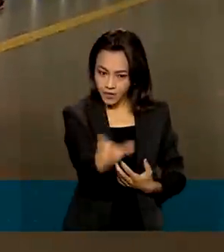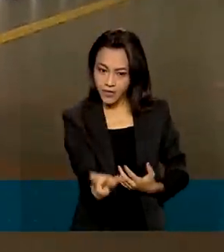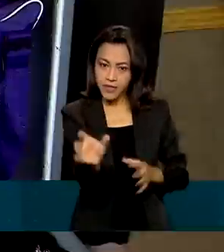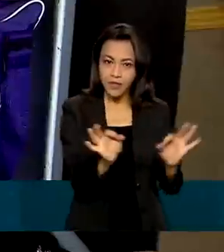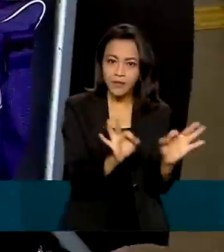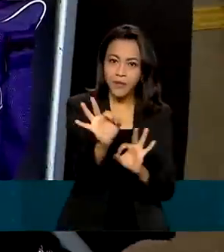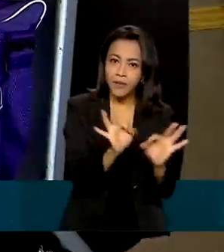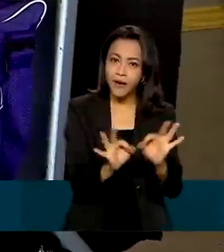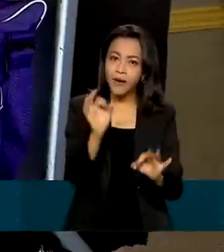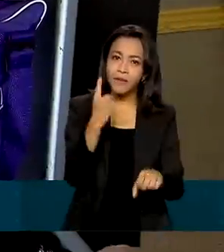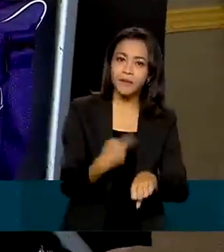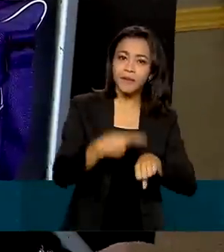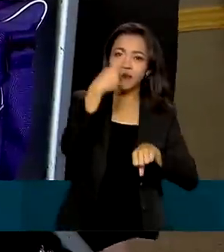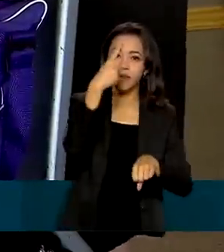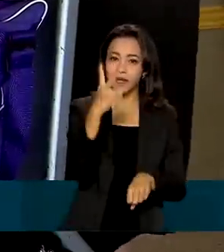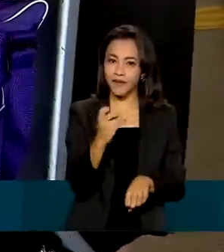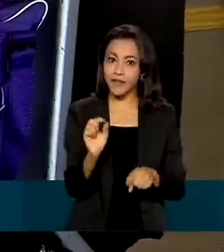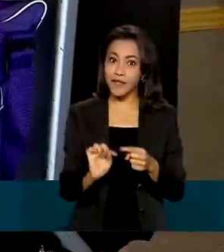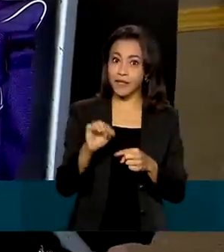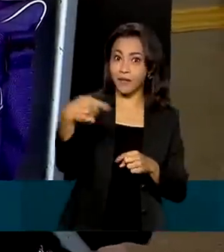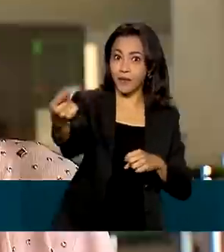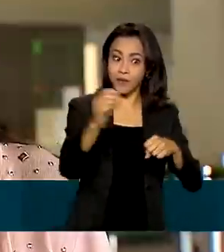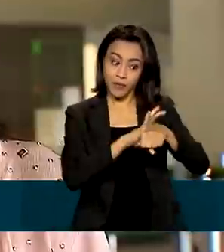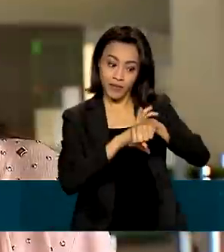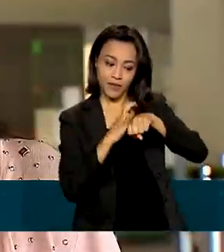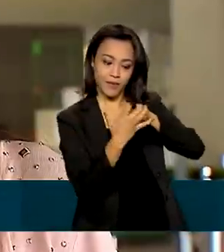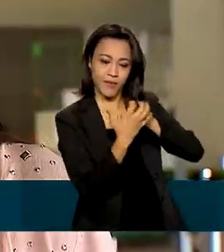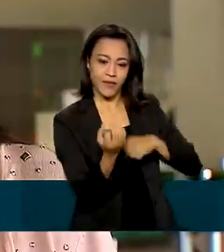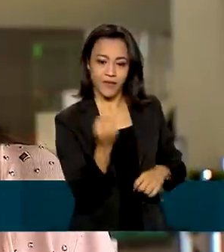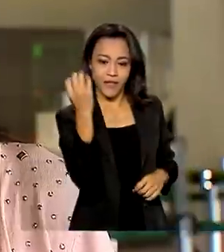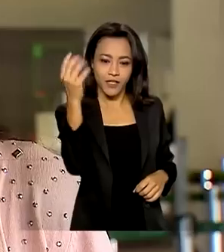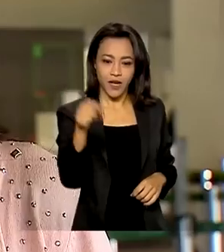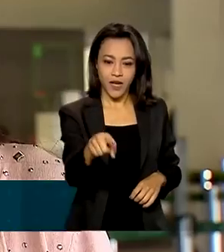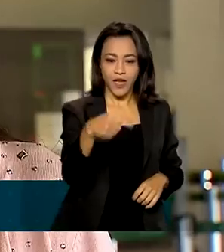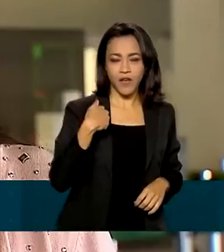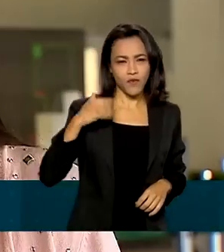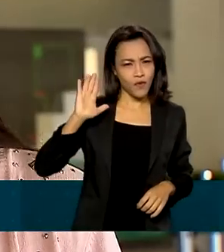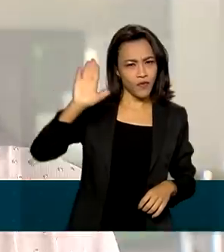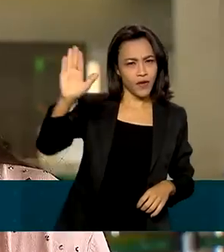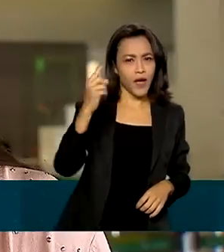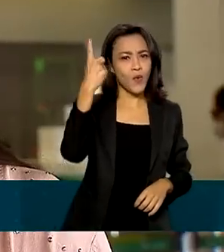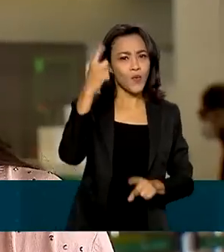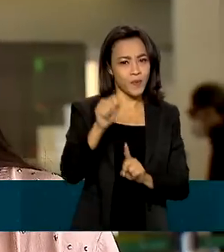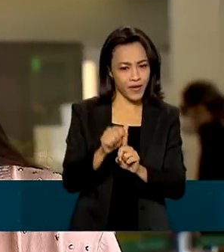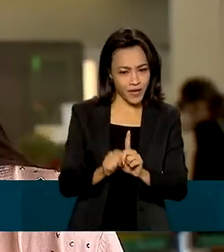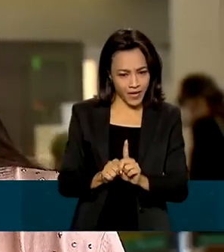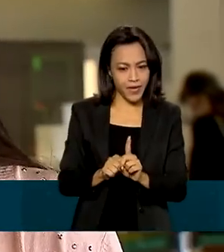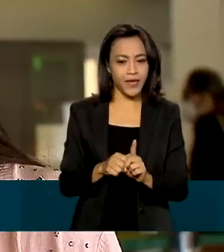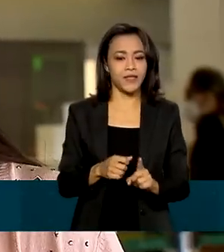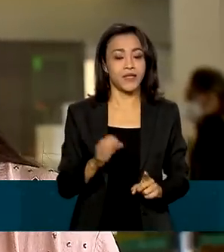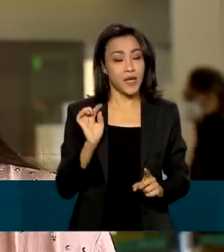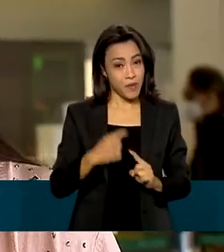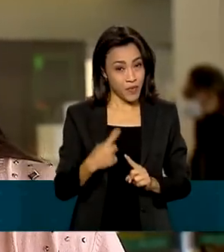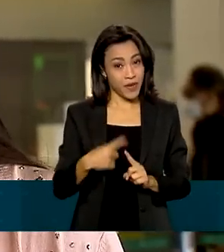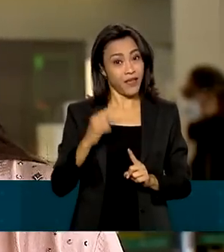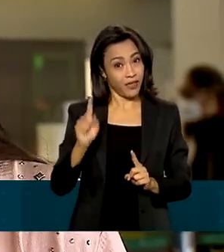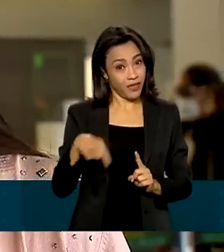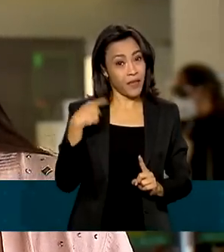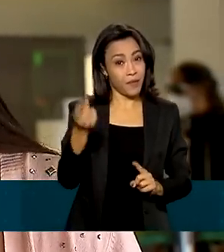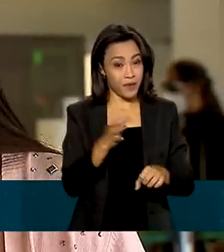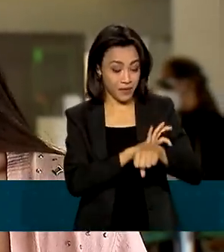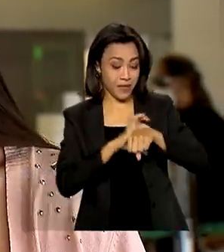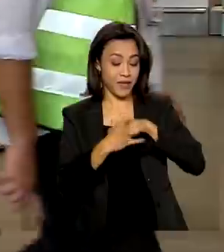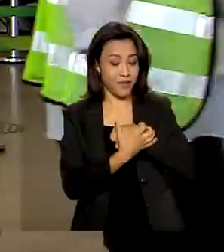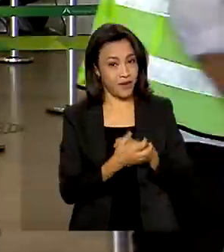embarcar pela primeira vez pós-pandemia. Vou ficar um mês, bastante tempo, né? Porque depois dessa pandemia, né? A gente